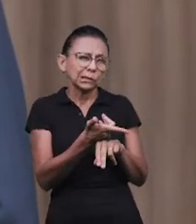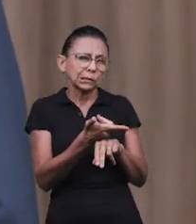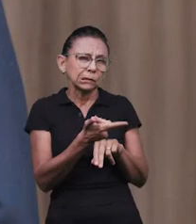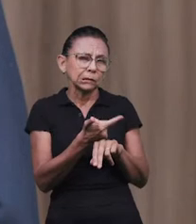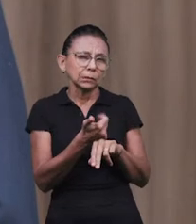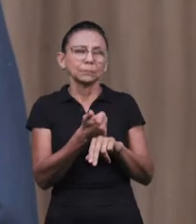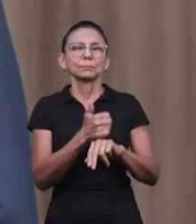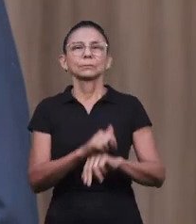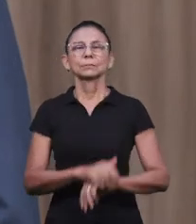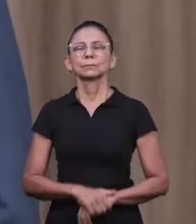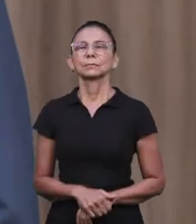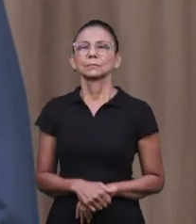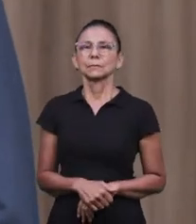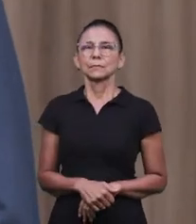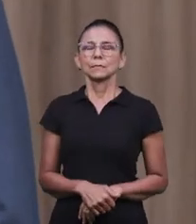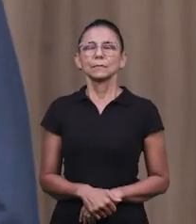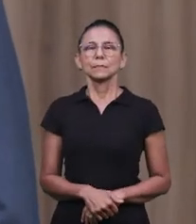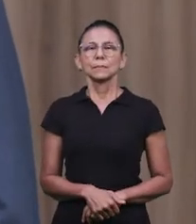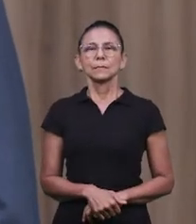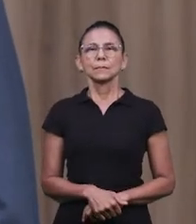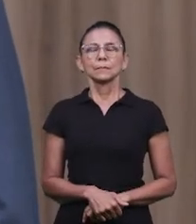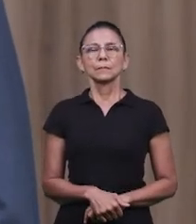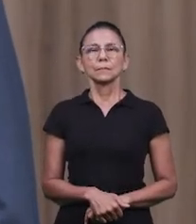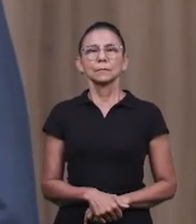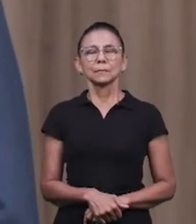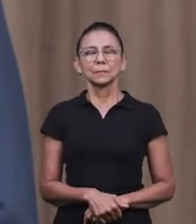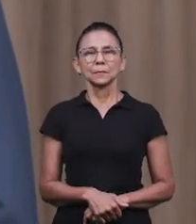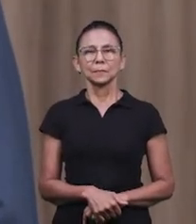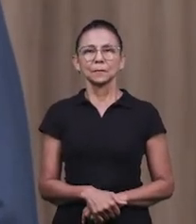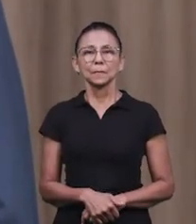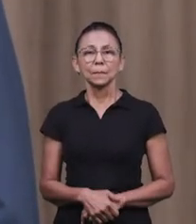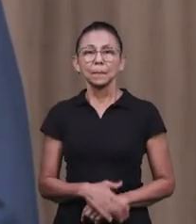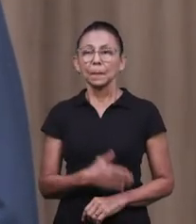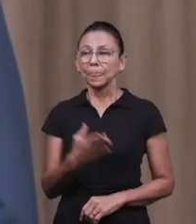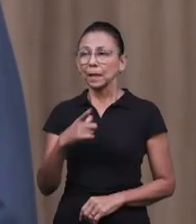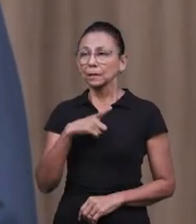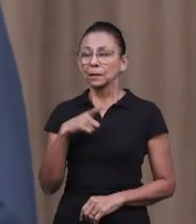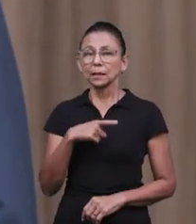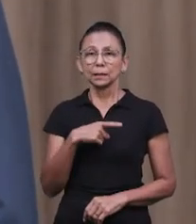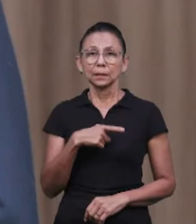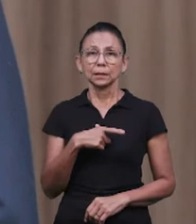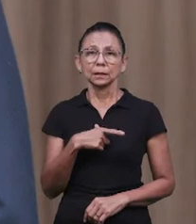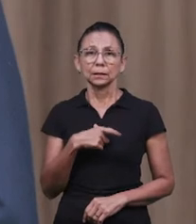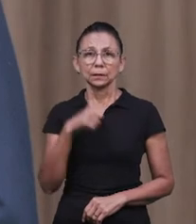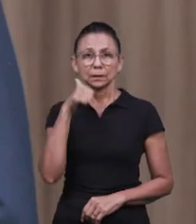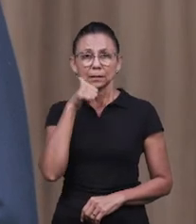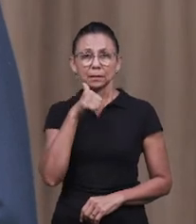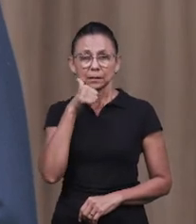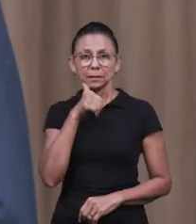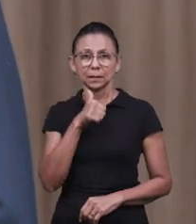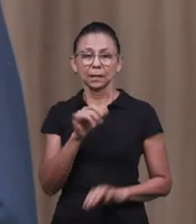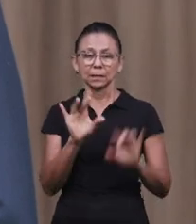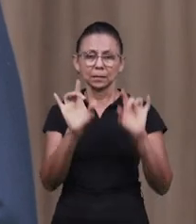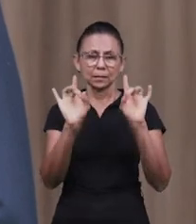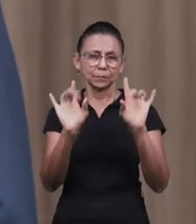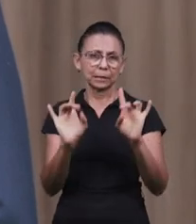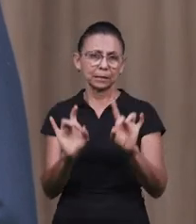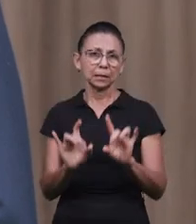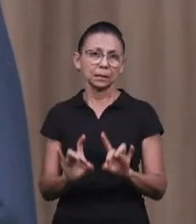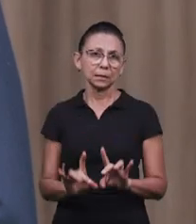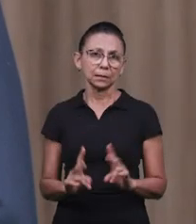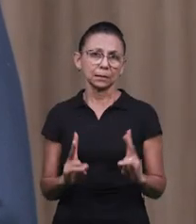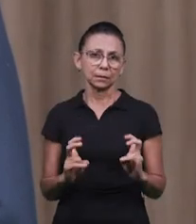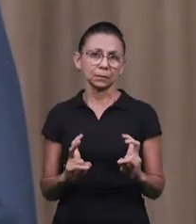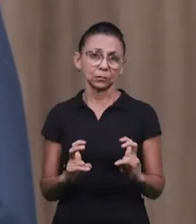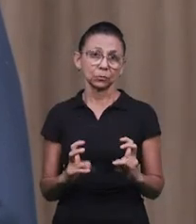que, depois nós vamos ter explicações dos companheiros aqui, das irmãs aqui, especialistas, que são tradições